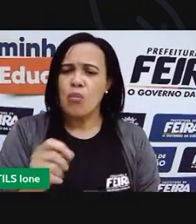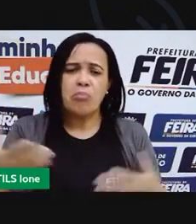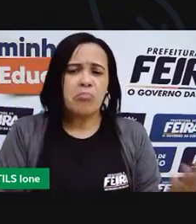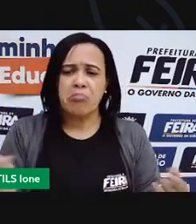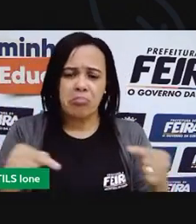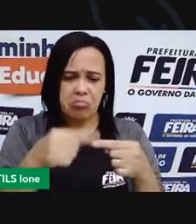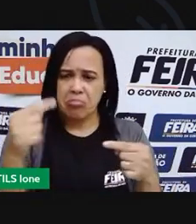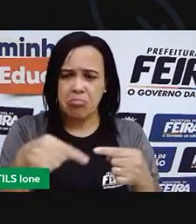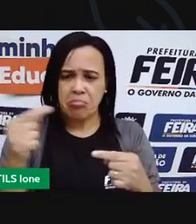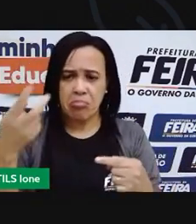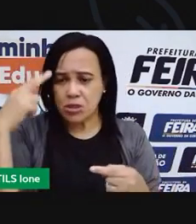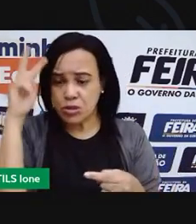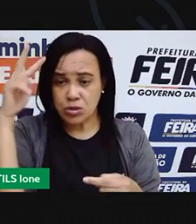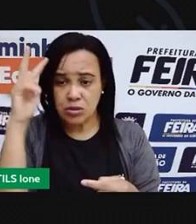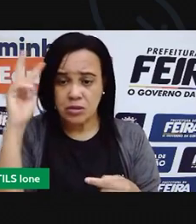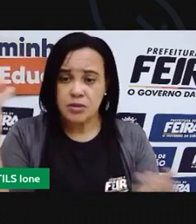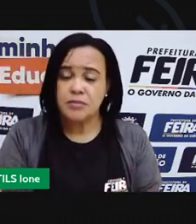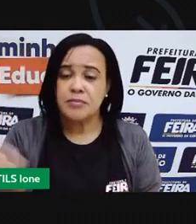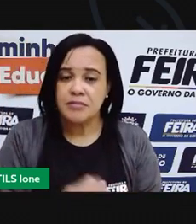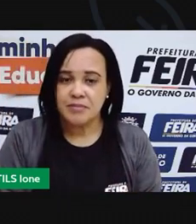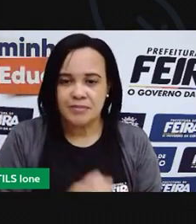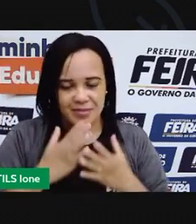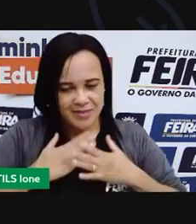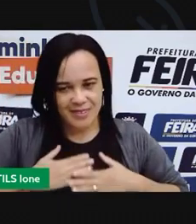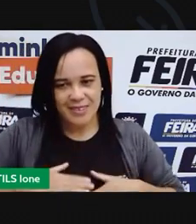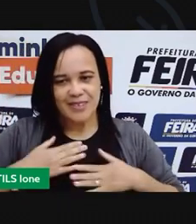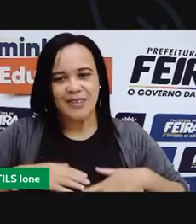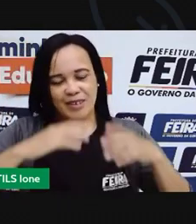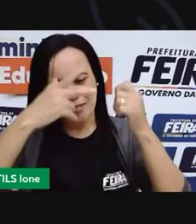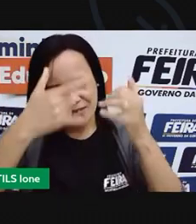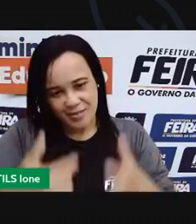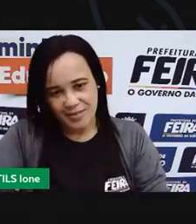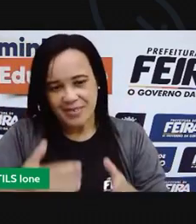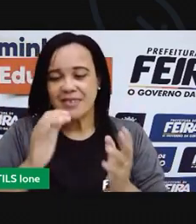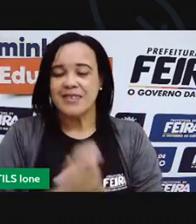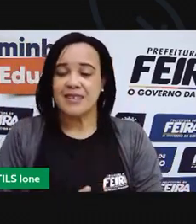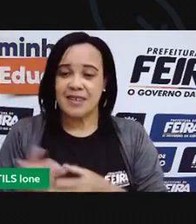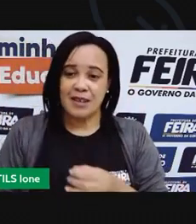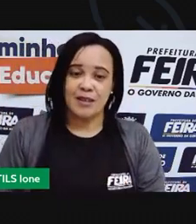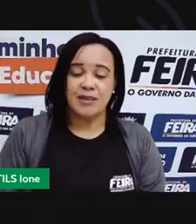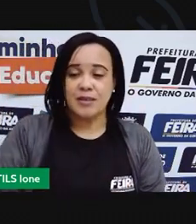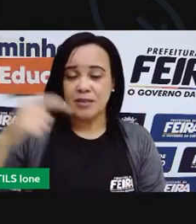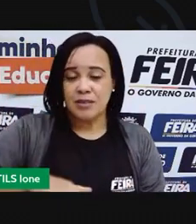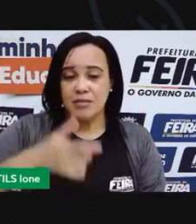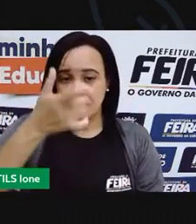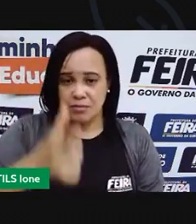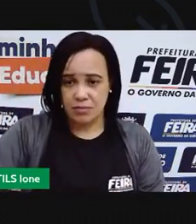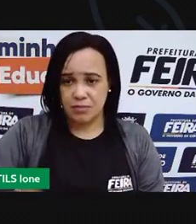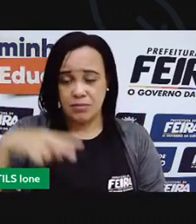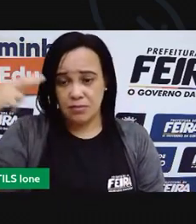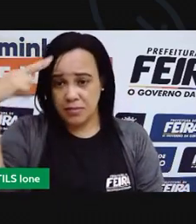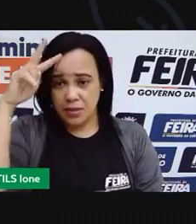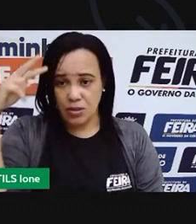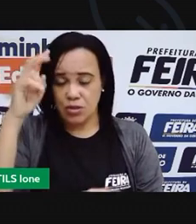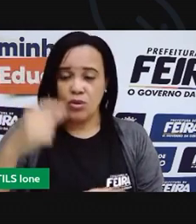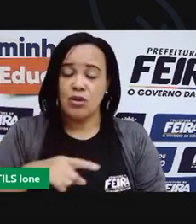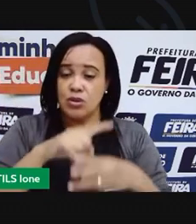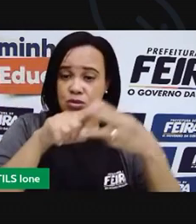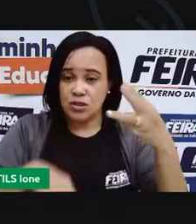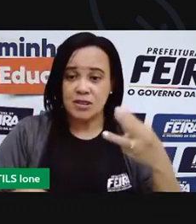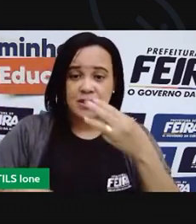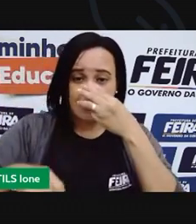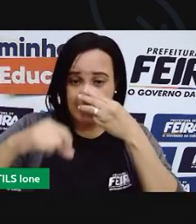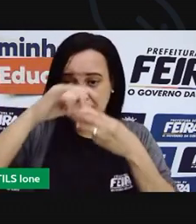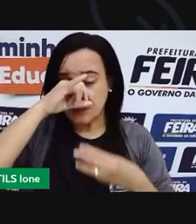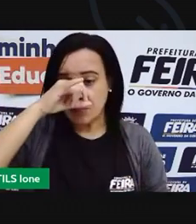aí que eu já vou te explicar. Para recontar a história dos três porquinhos, eu vou utilizar esses objetos que a gente vai